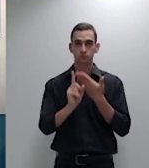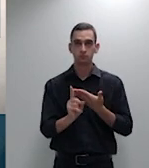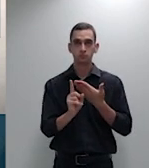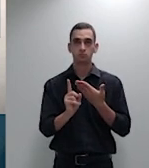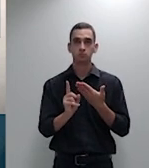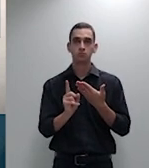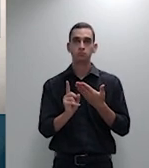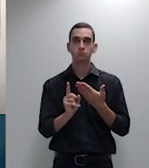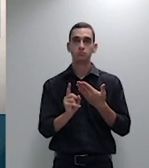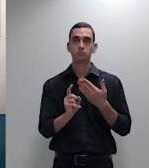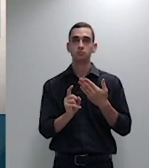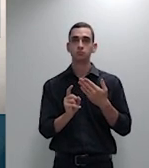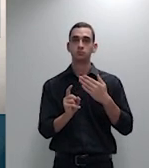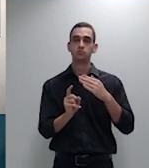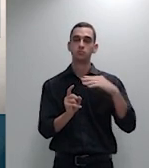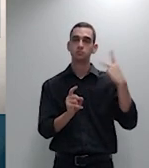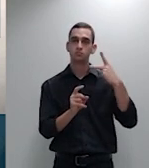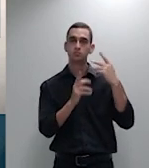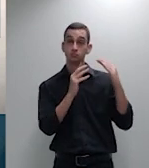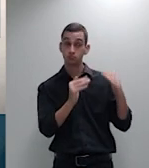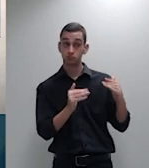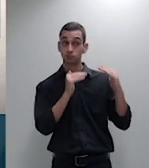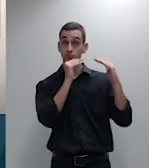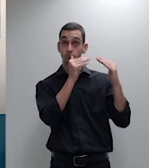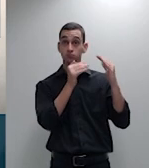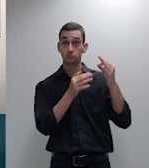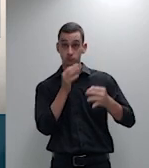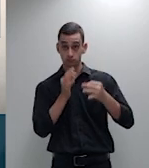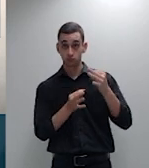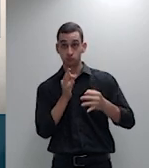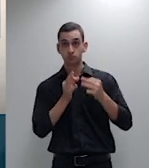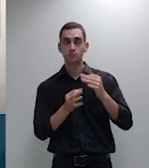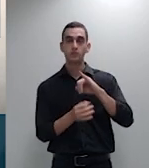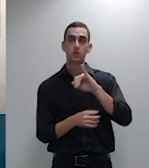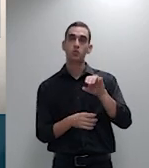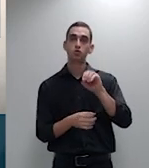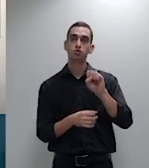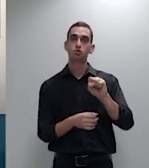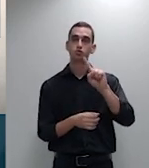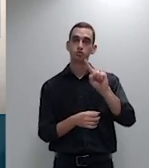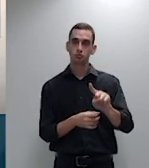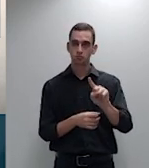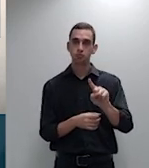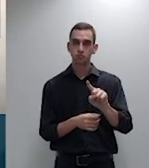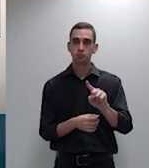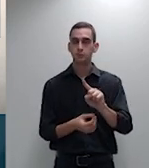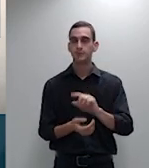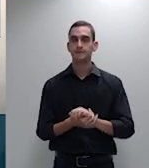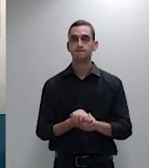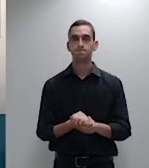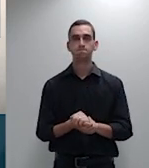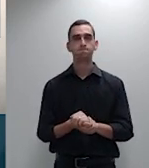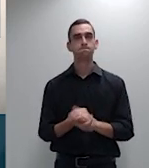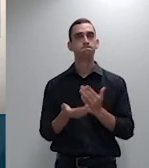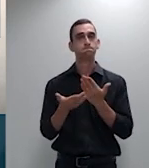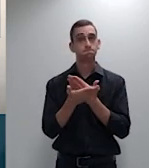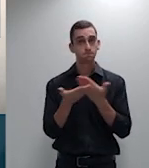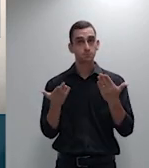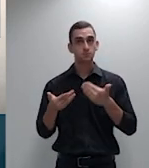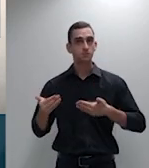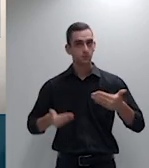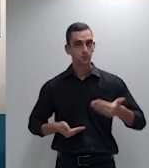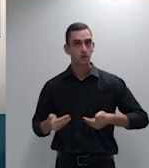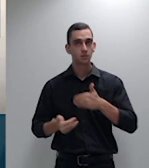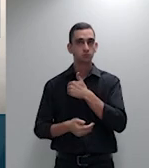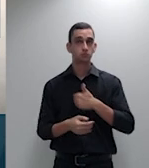procurador subprocurador José Bonifácio a todos os servidores e servidores da STJ na pessoa